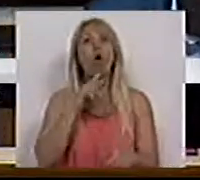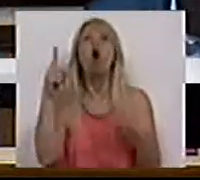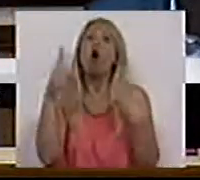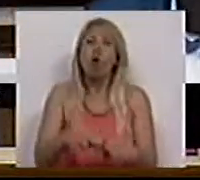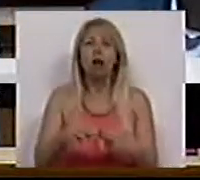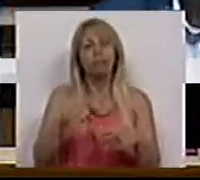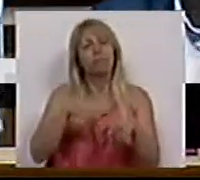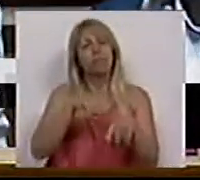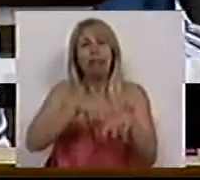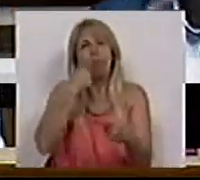transitórios?